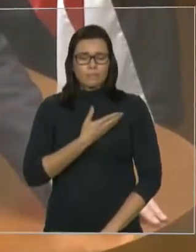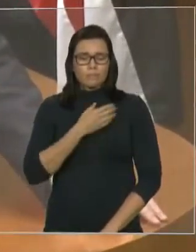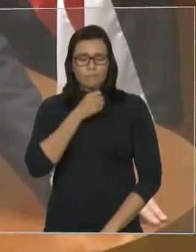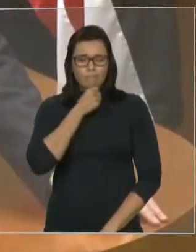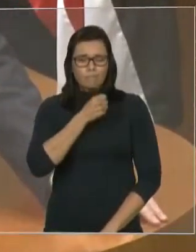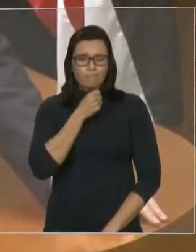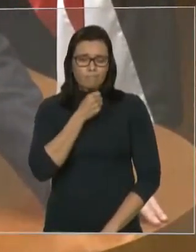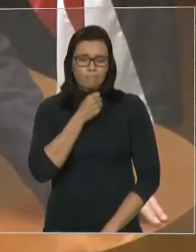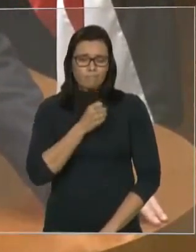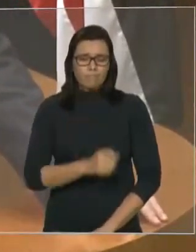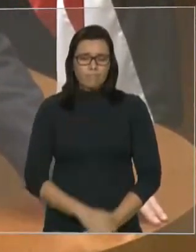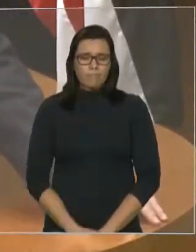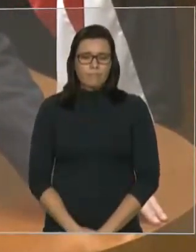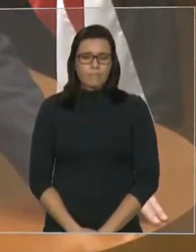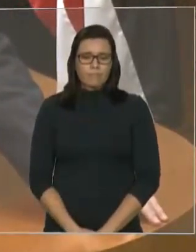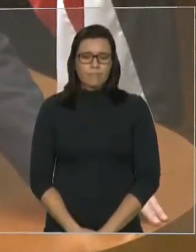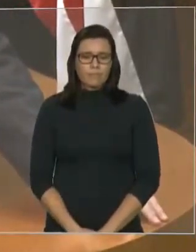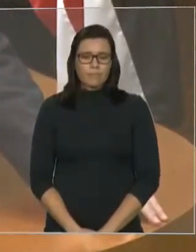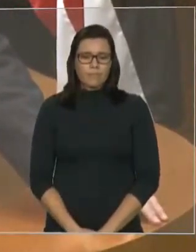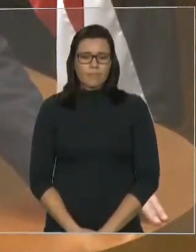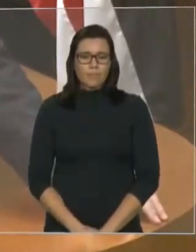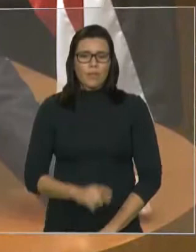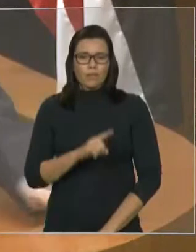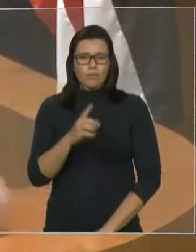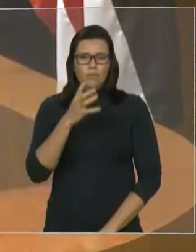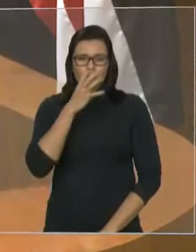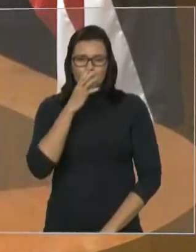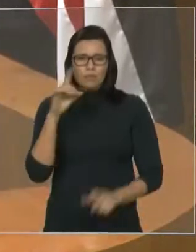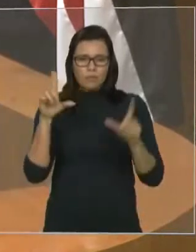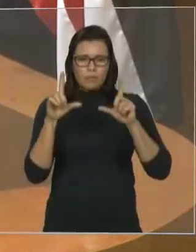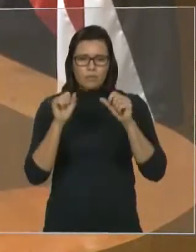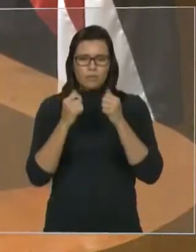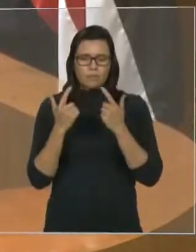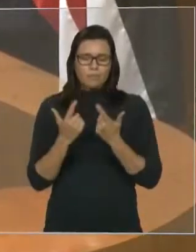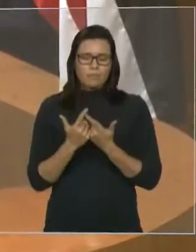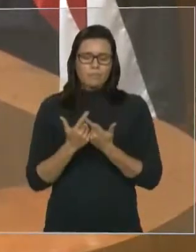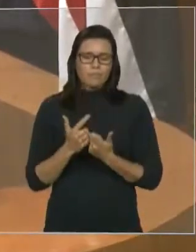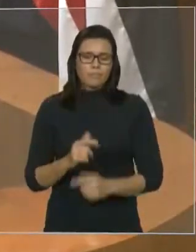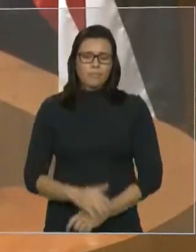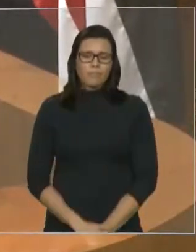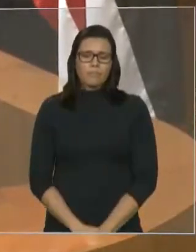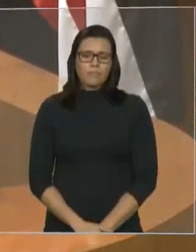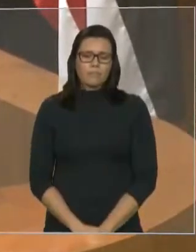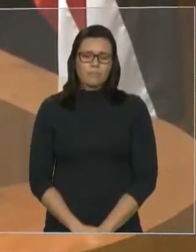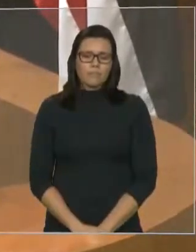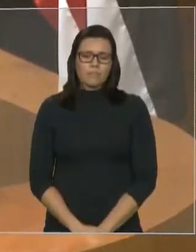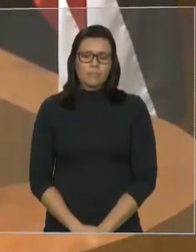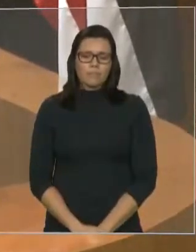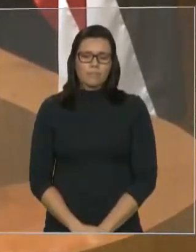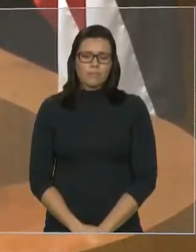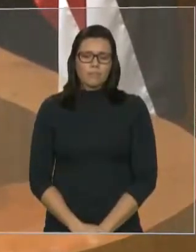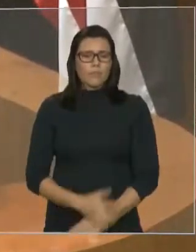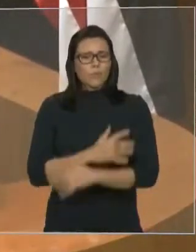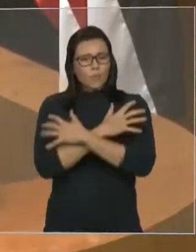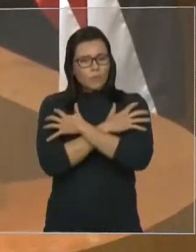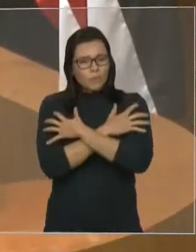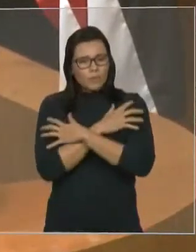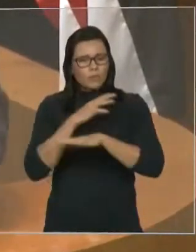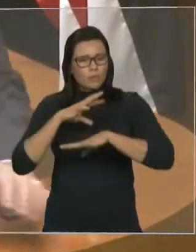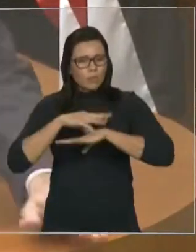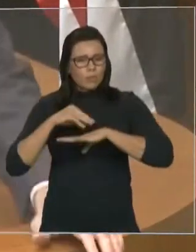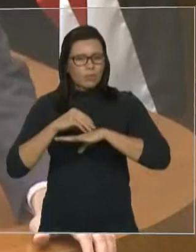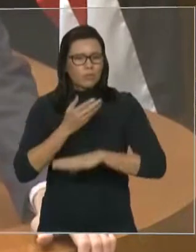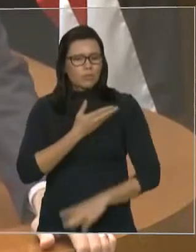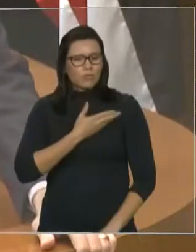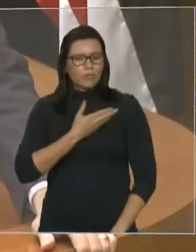a todos que nos assistem na TV Assembleia, mandar um abraço aos amigos